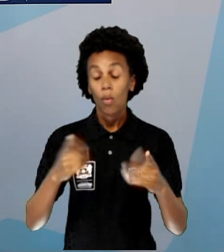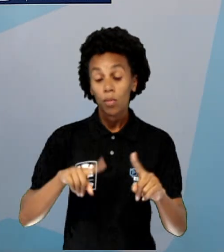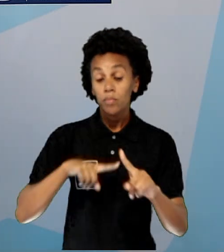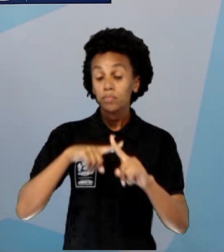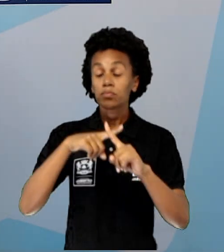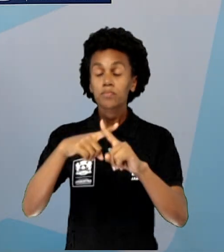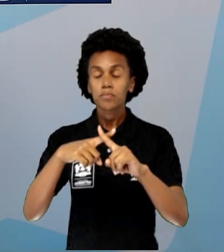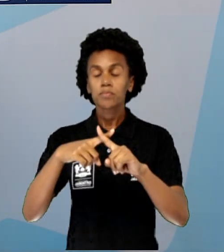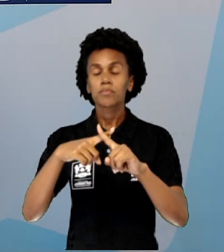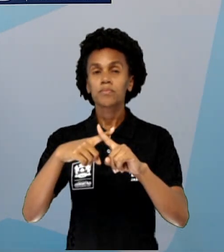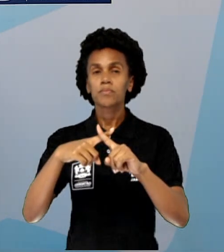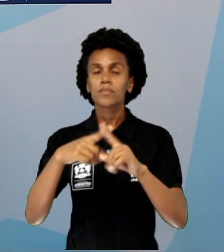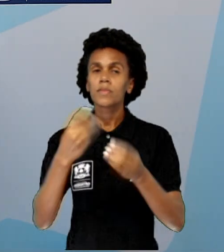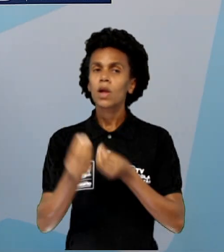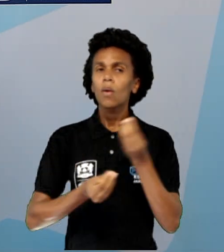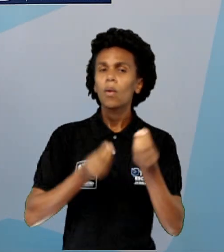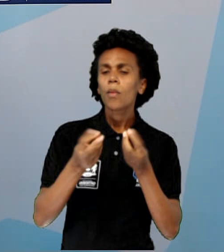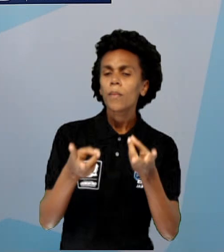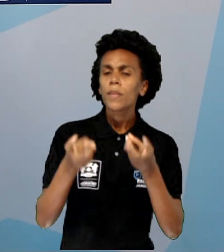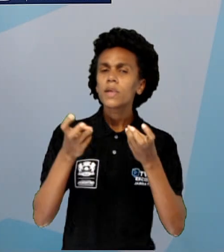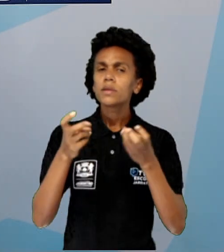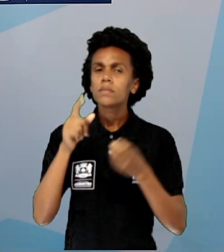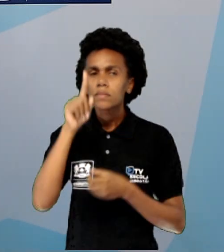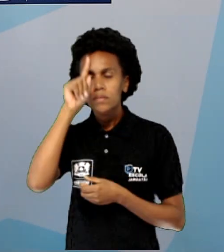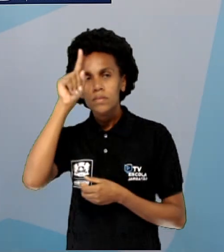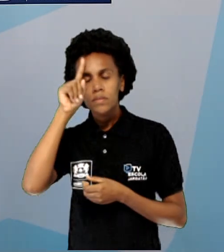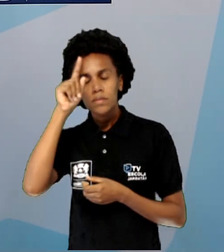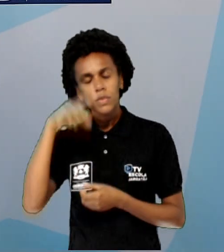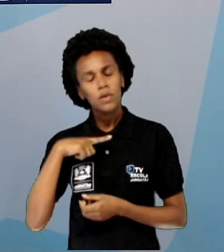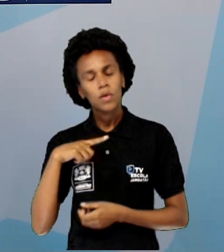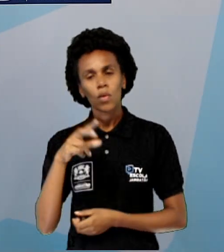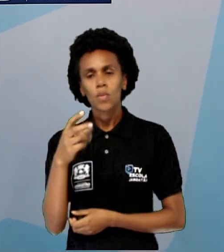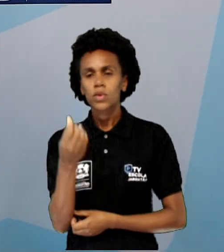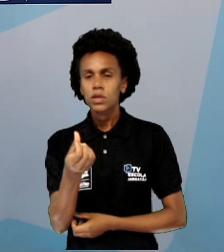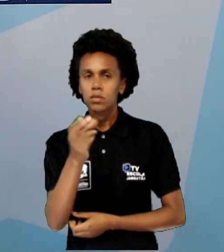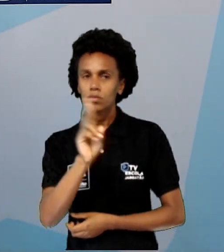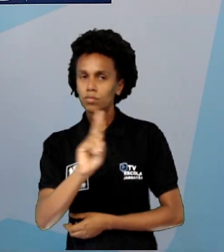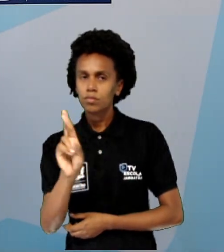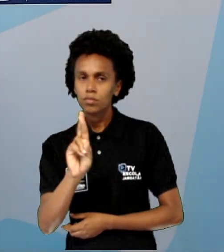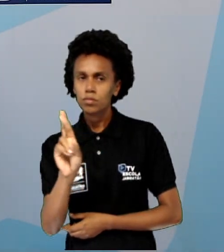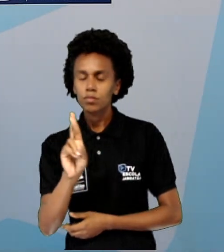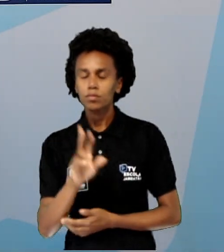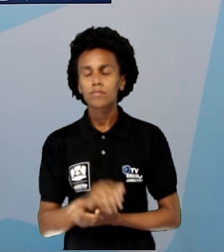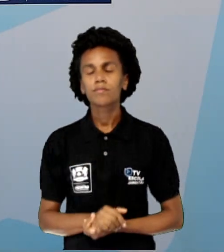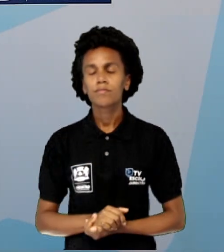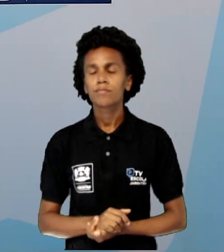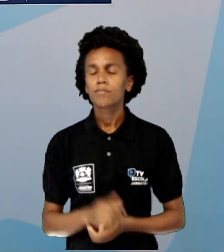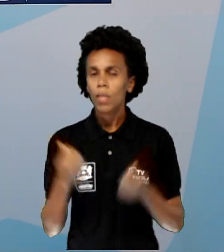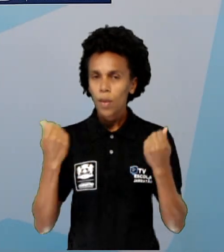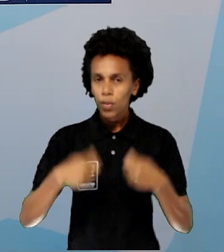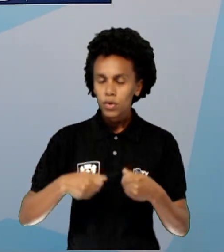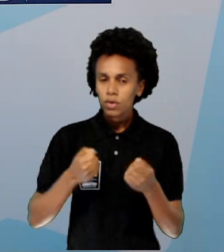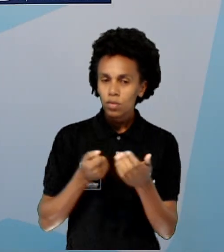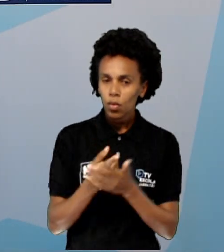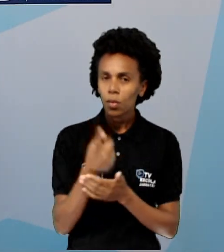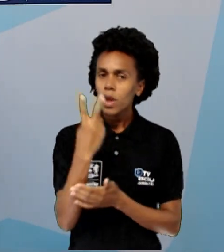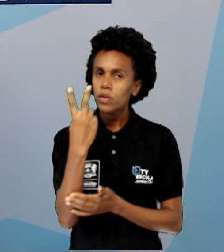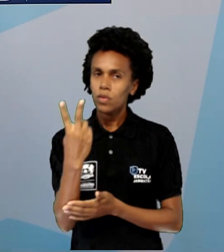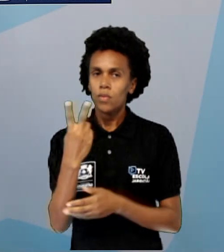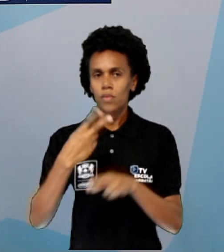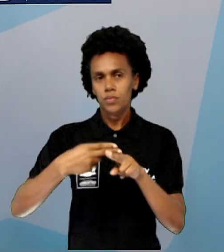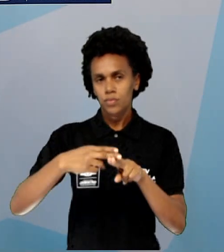Então, como que eu vou perceber essa ideia? Eu tenho seis reais, que é suficiente para eu comprar dois chocolates, certo?